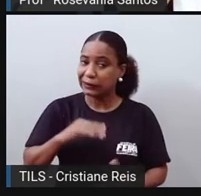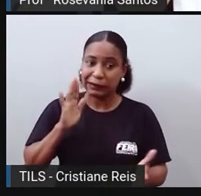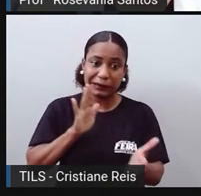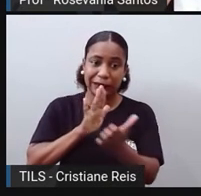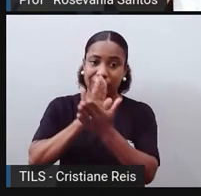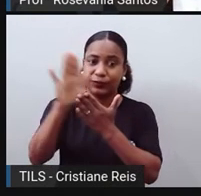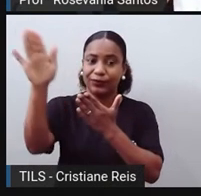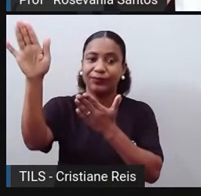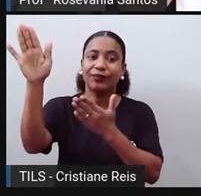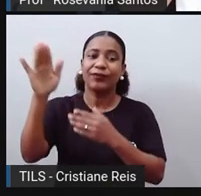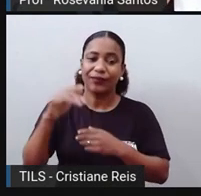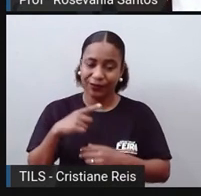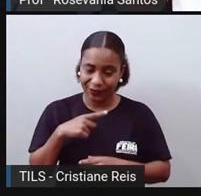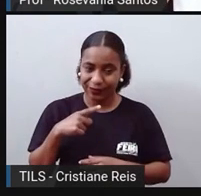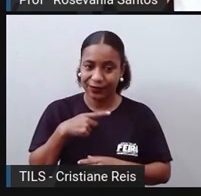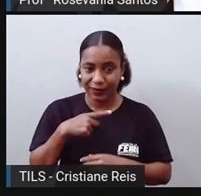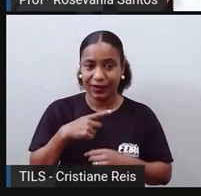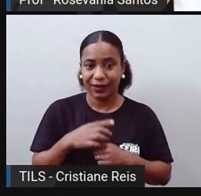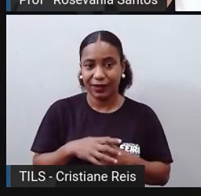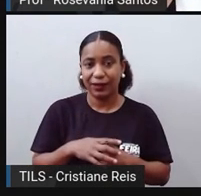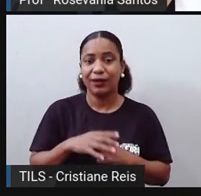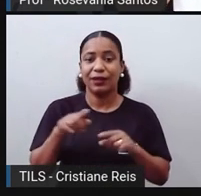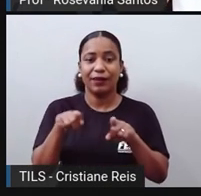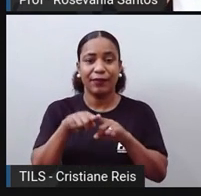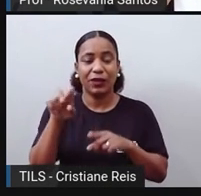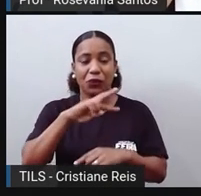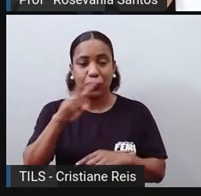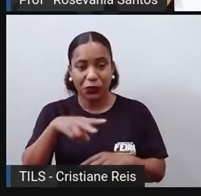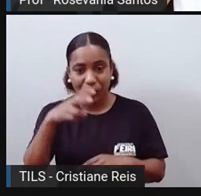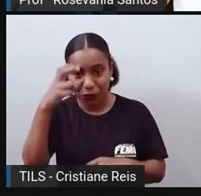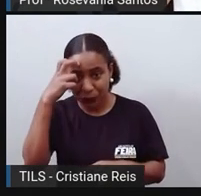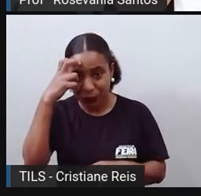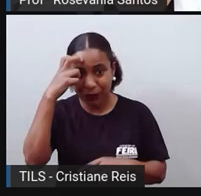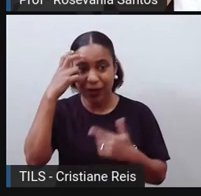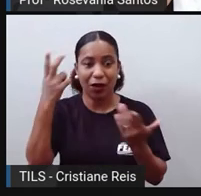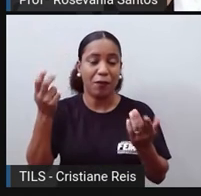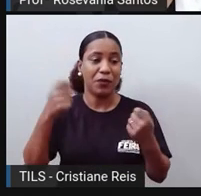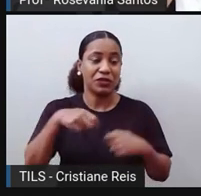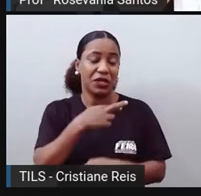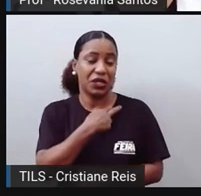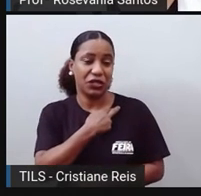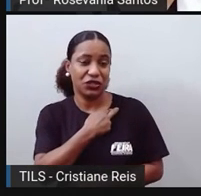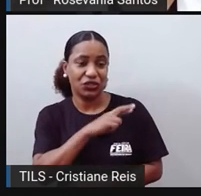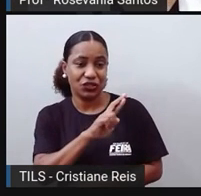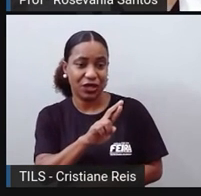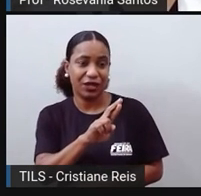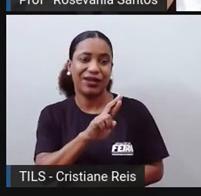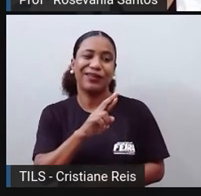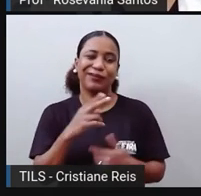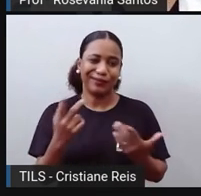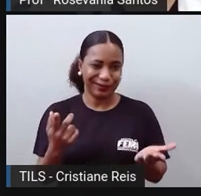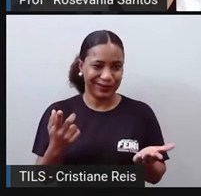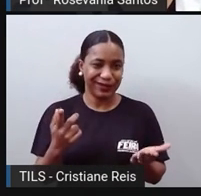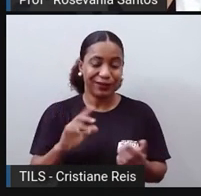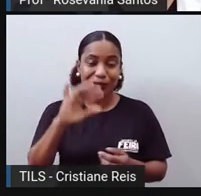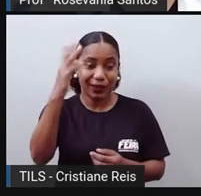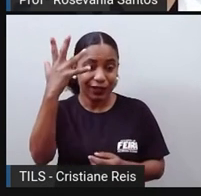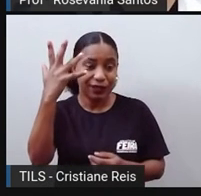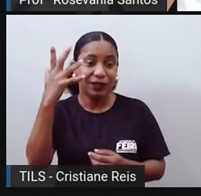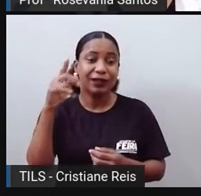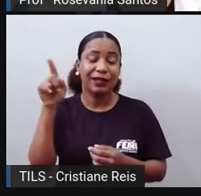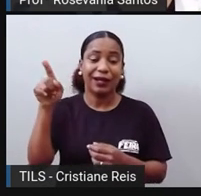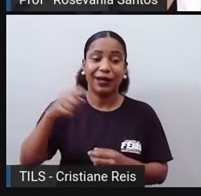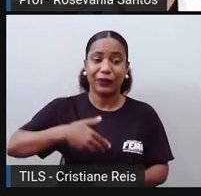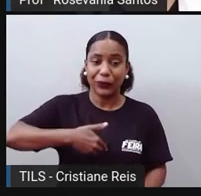conflitos aí. É de ordem cultural, né, de conflitos, de ordens religiosas, como o aconteceu recentemente, né, no